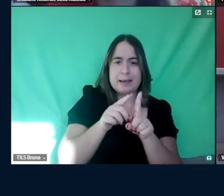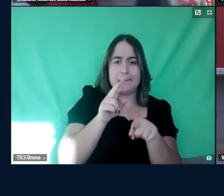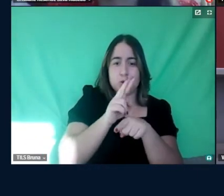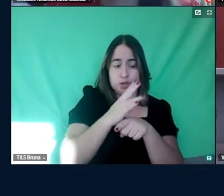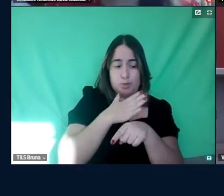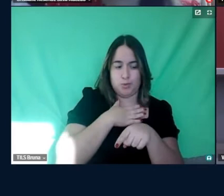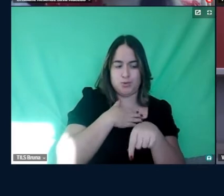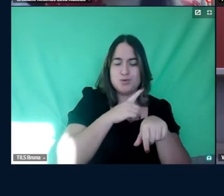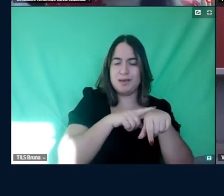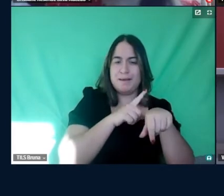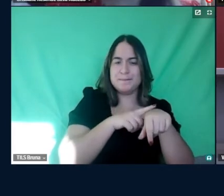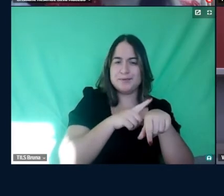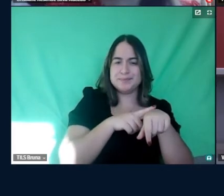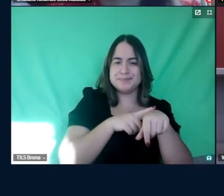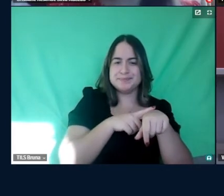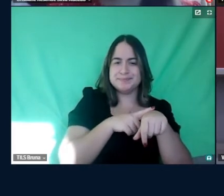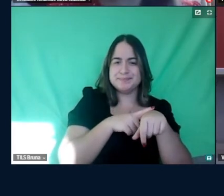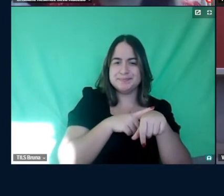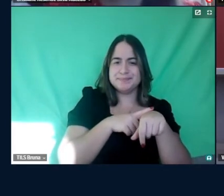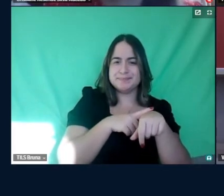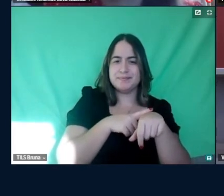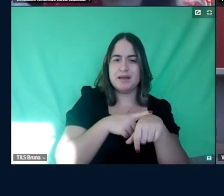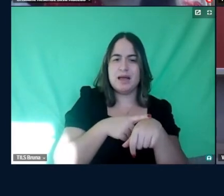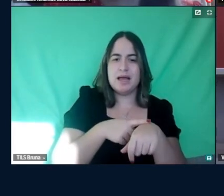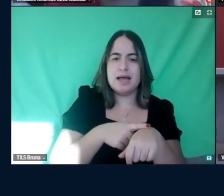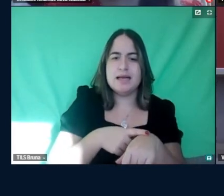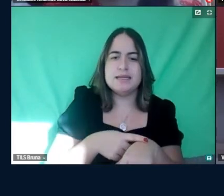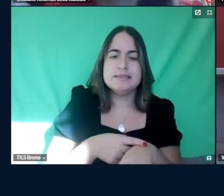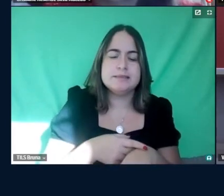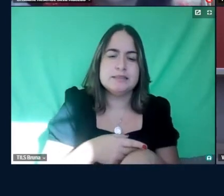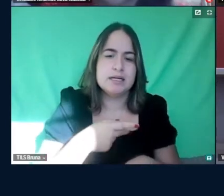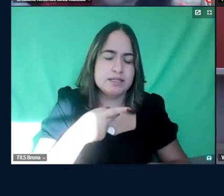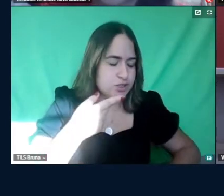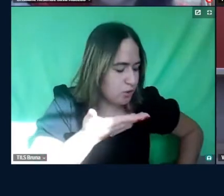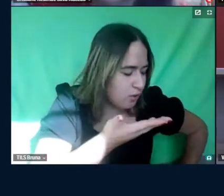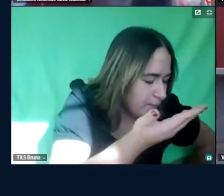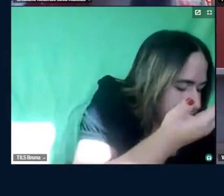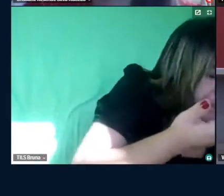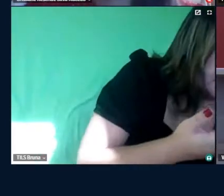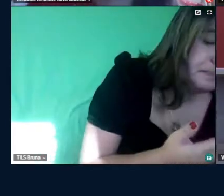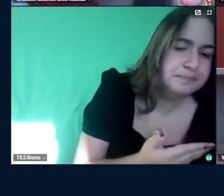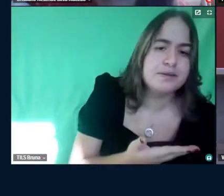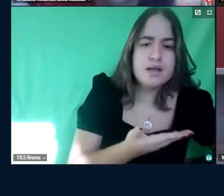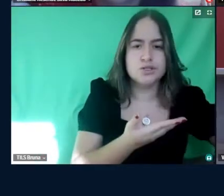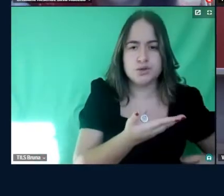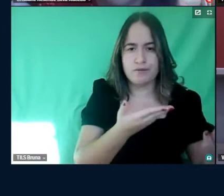tempo, a, a, te convidar, né, a gente pensar em alguns pontos,